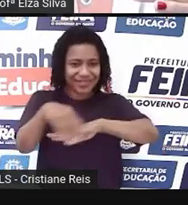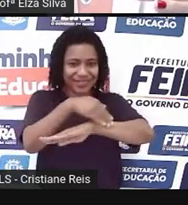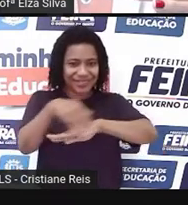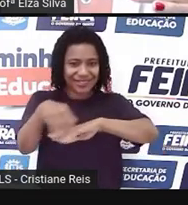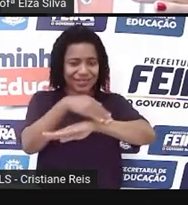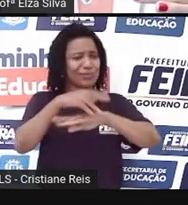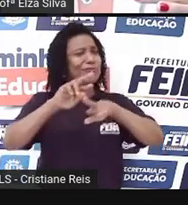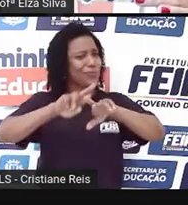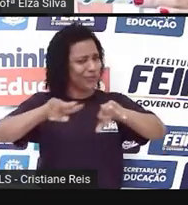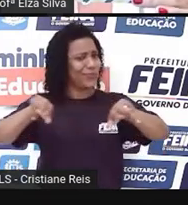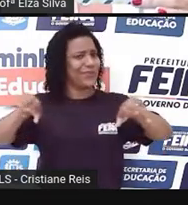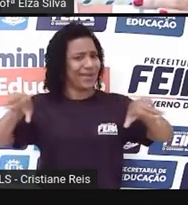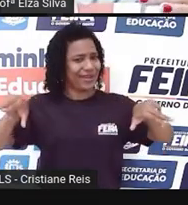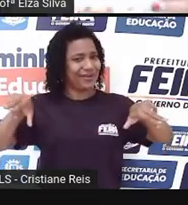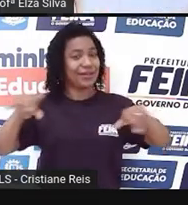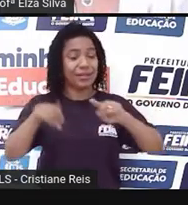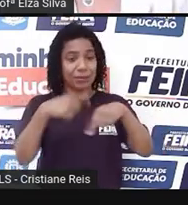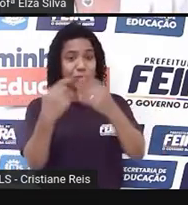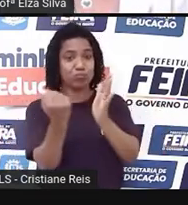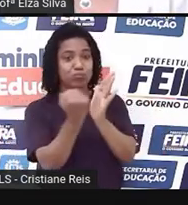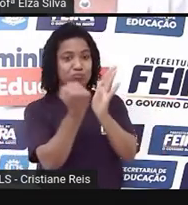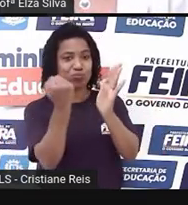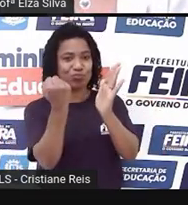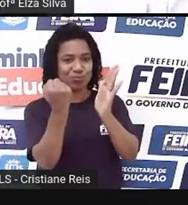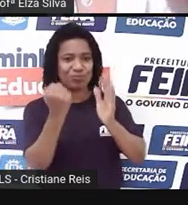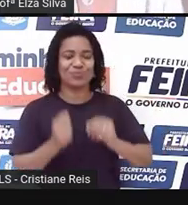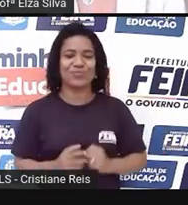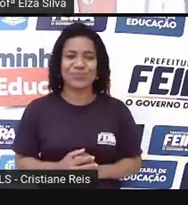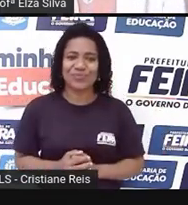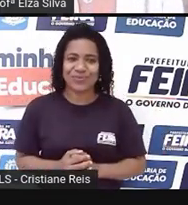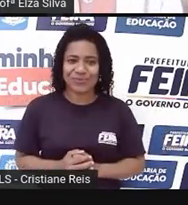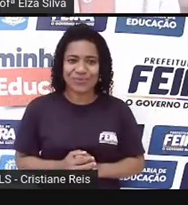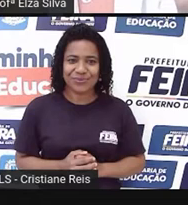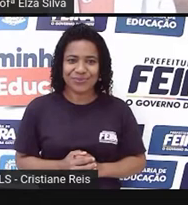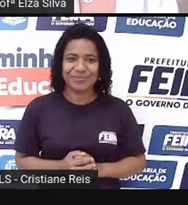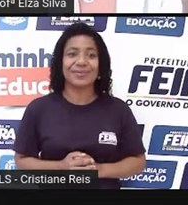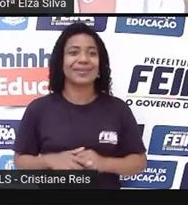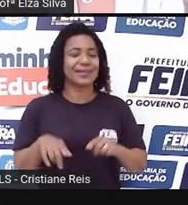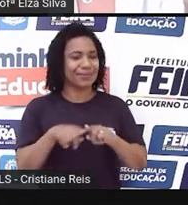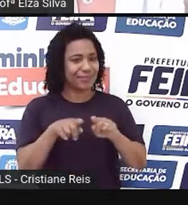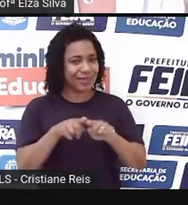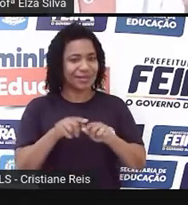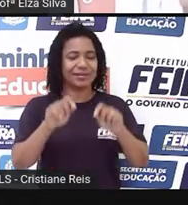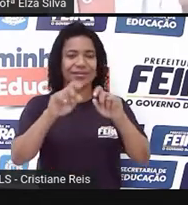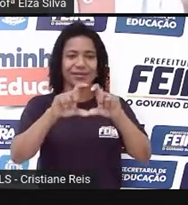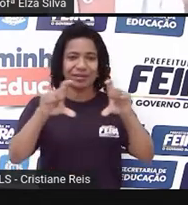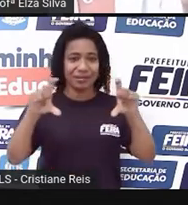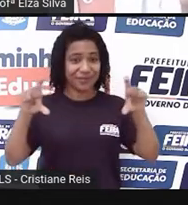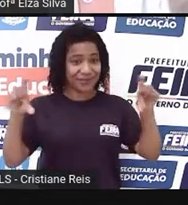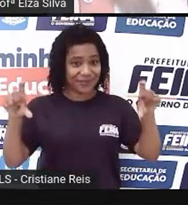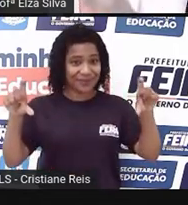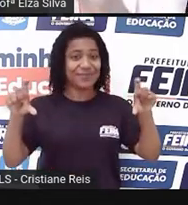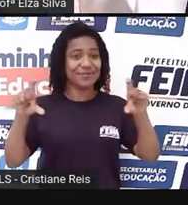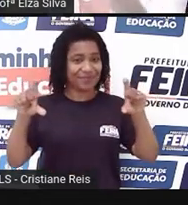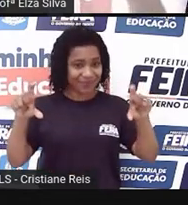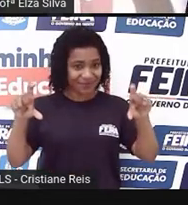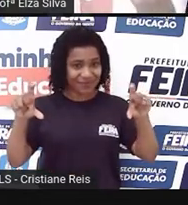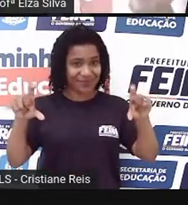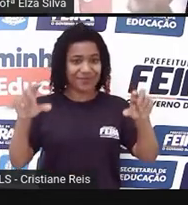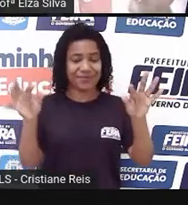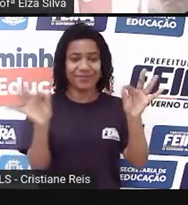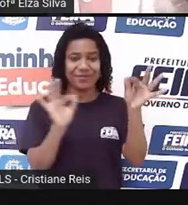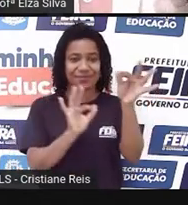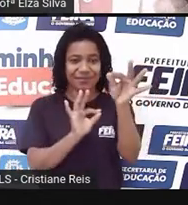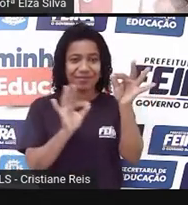enfim, e o selo. Temos também este outro modelo, que é o envelope mais comprido, mas as